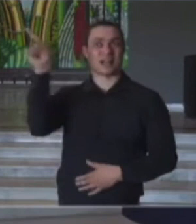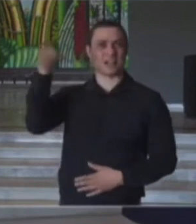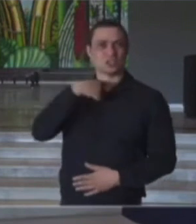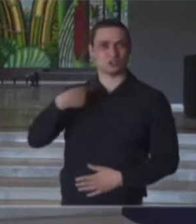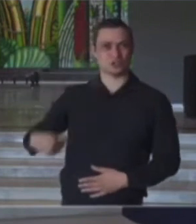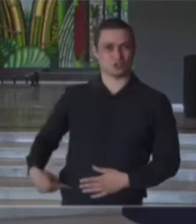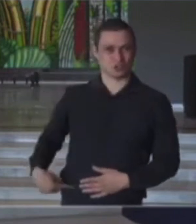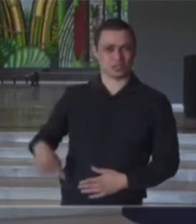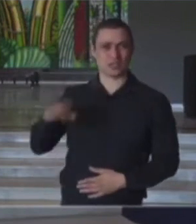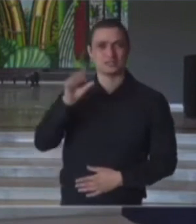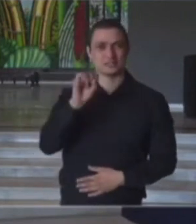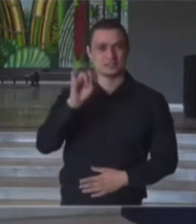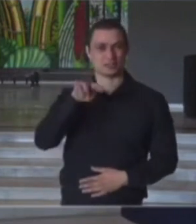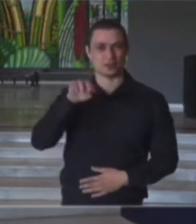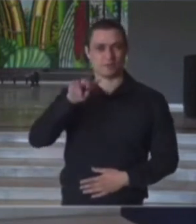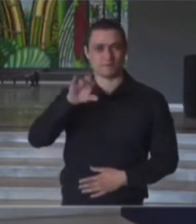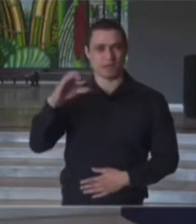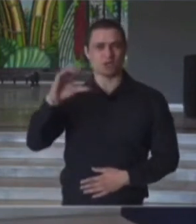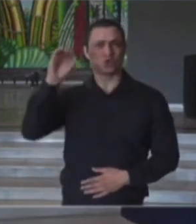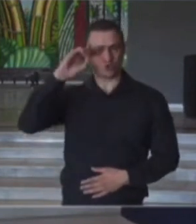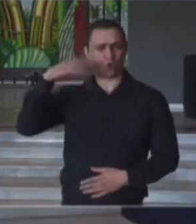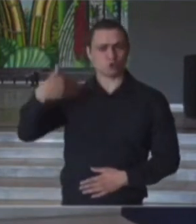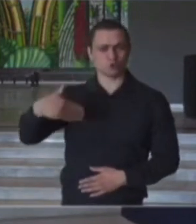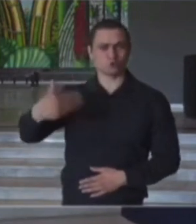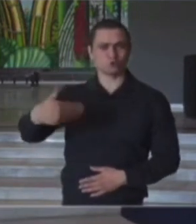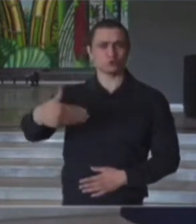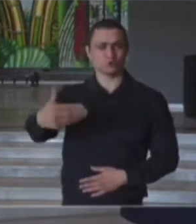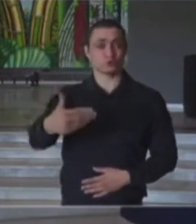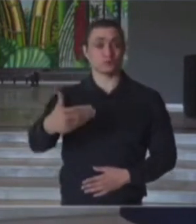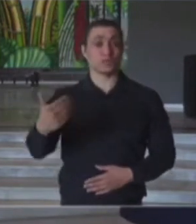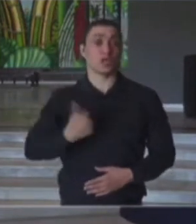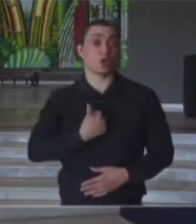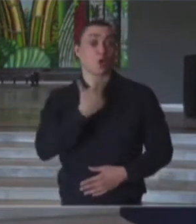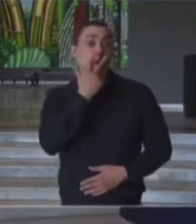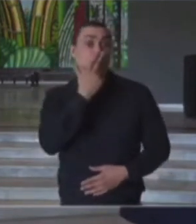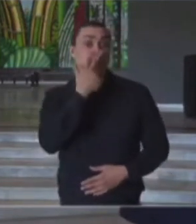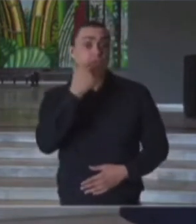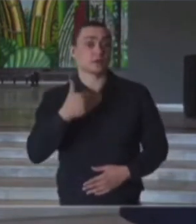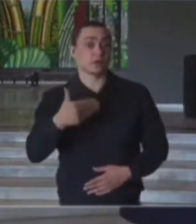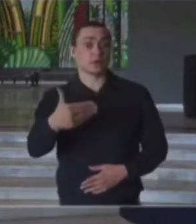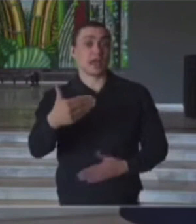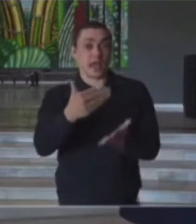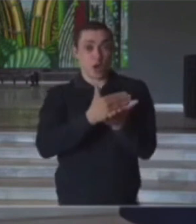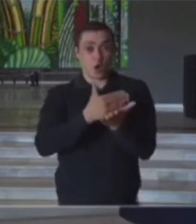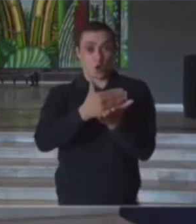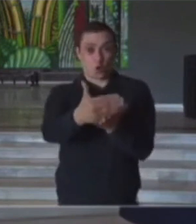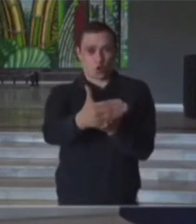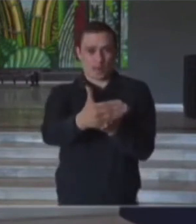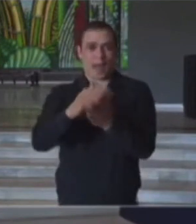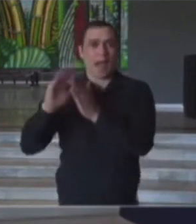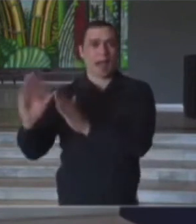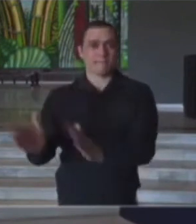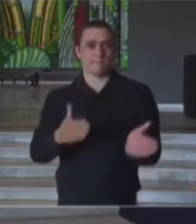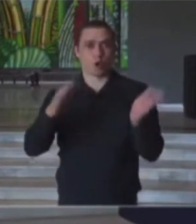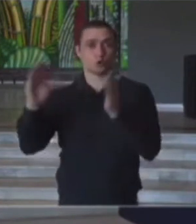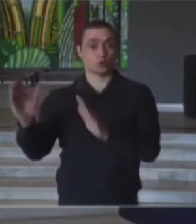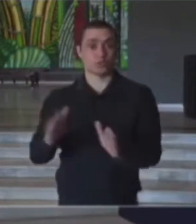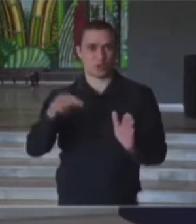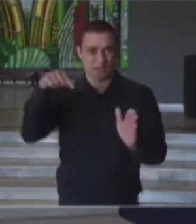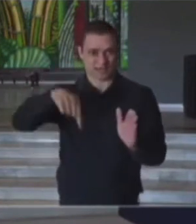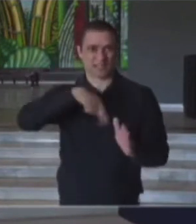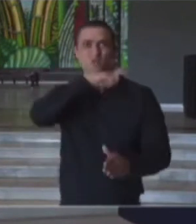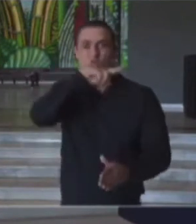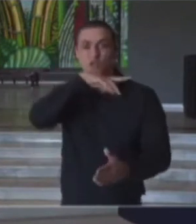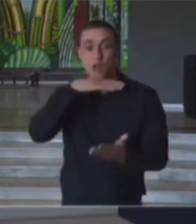obviamente que cada dia conta. E a nossa previsão, Tainá, era para iniciar a produção dessa vacina no